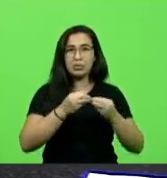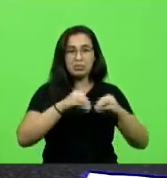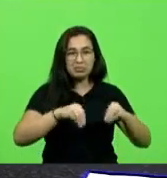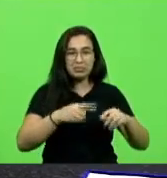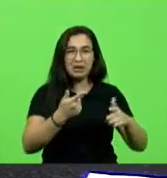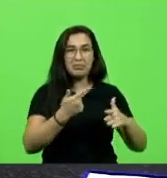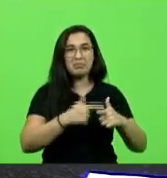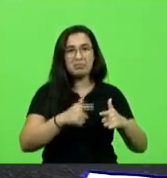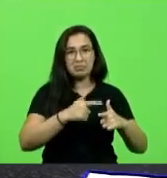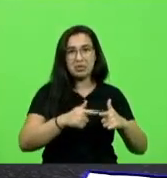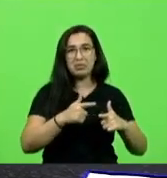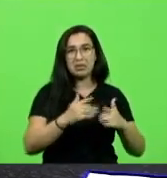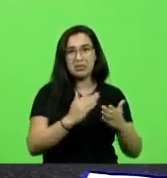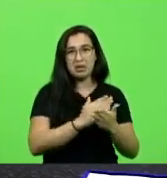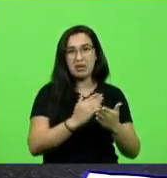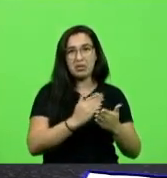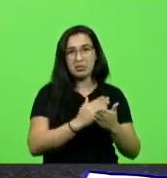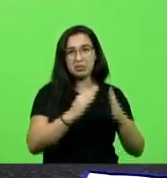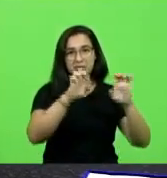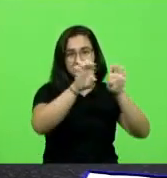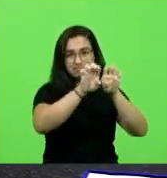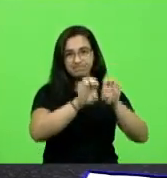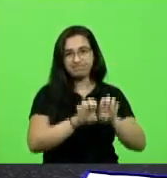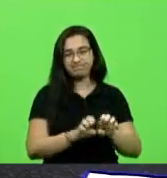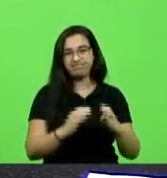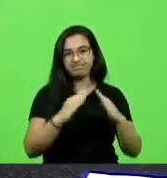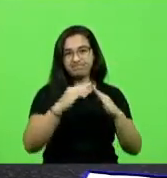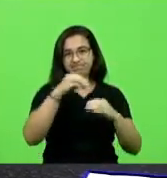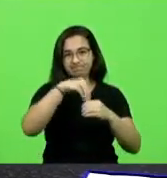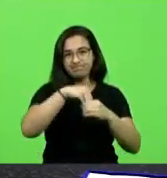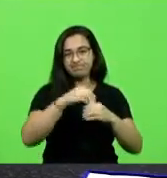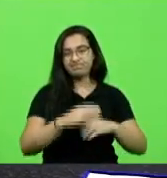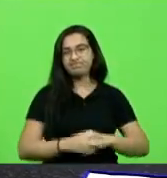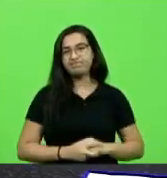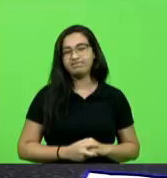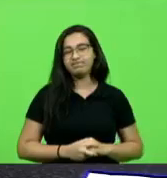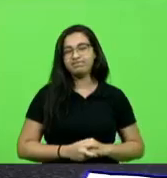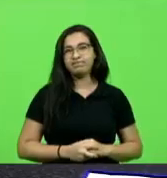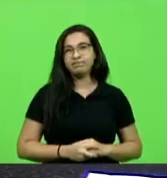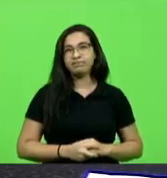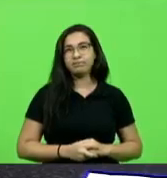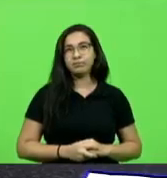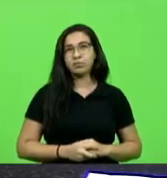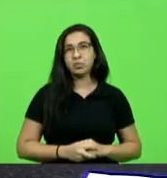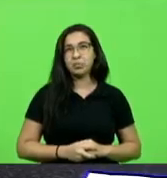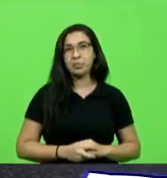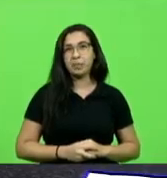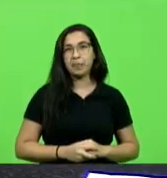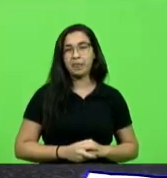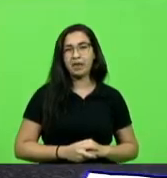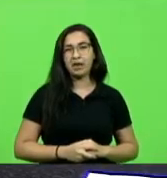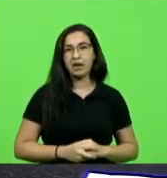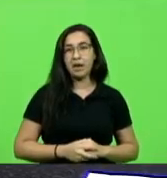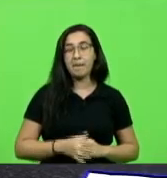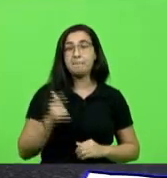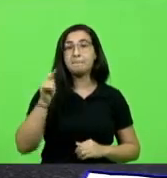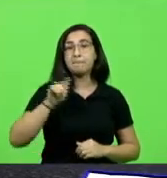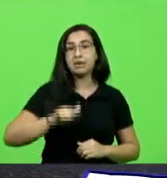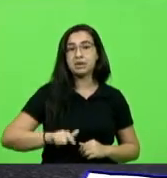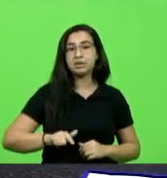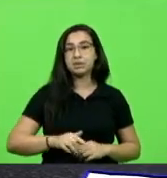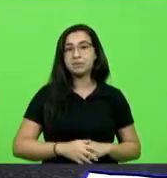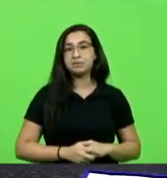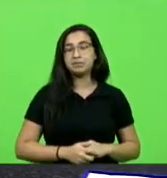casas e aí vem as demais situações relatadas pelos moradores e